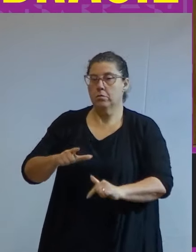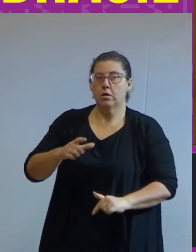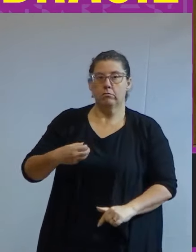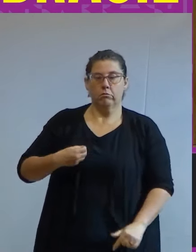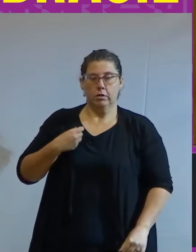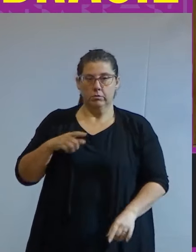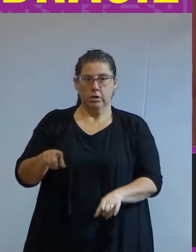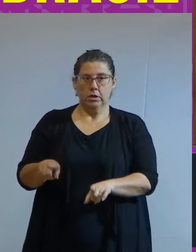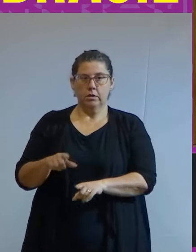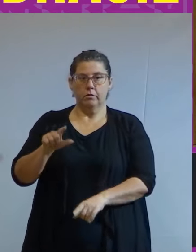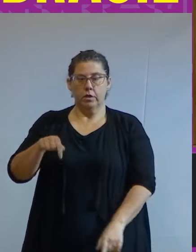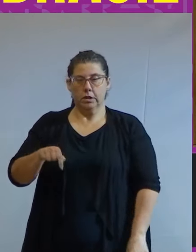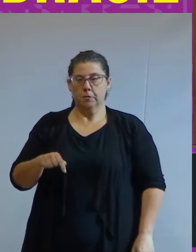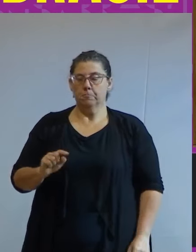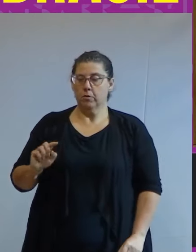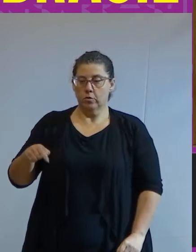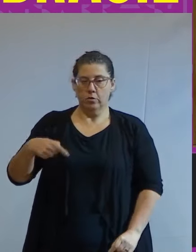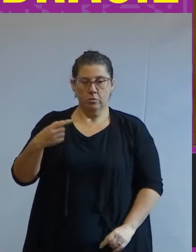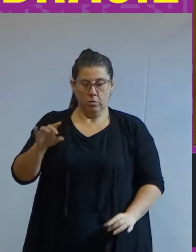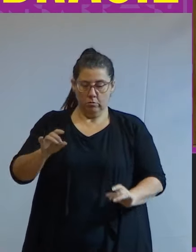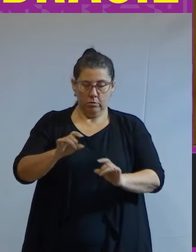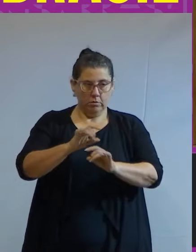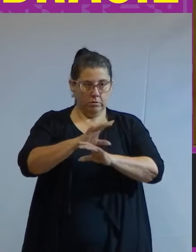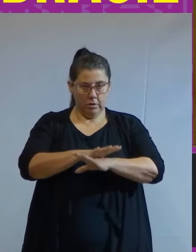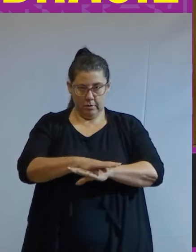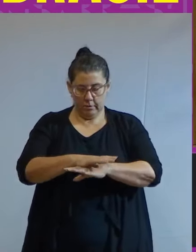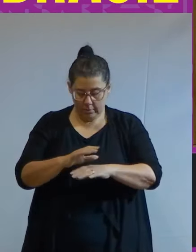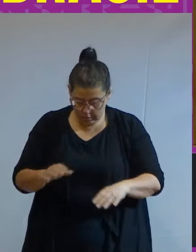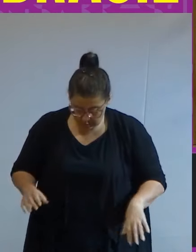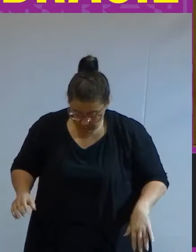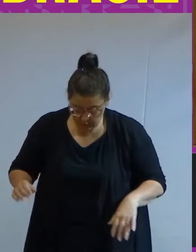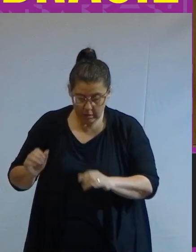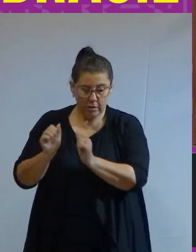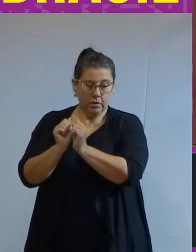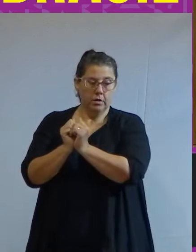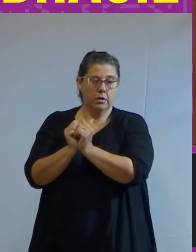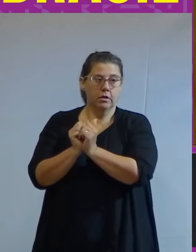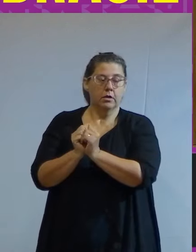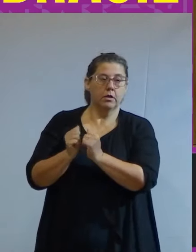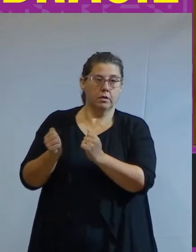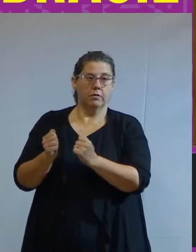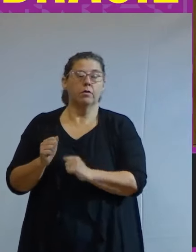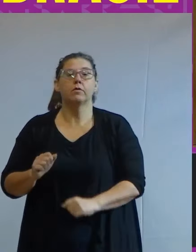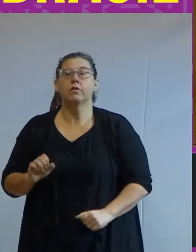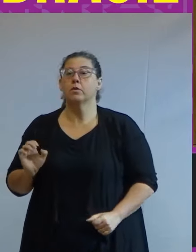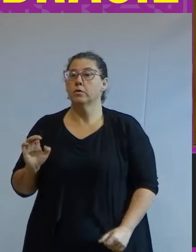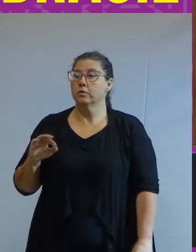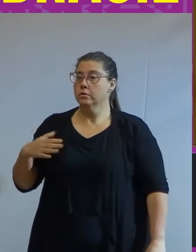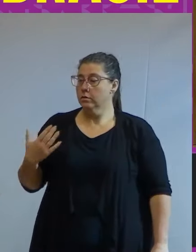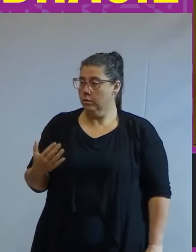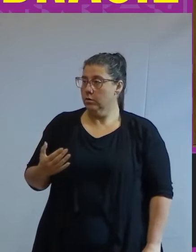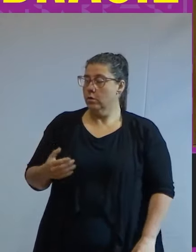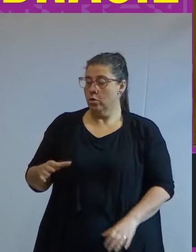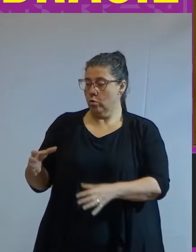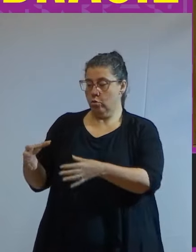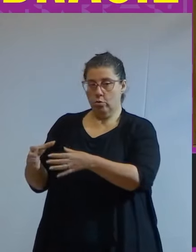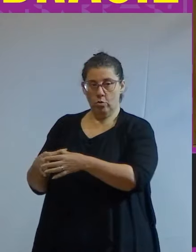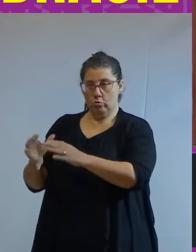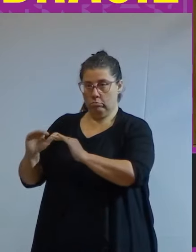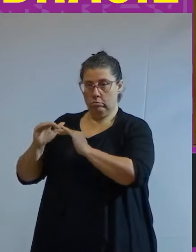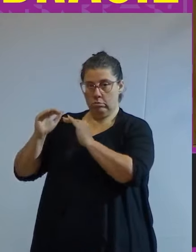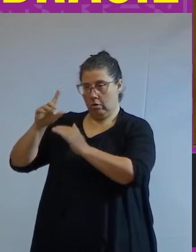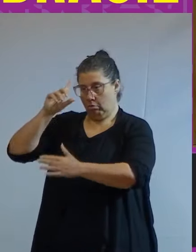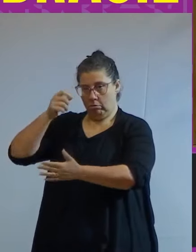por aqui, mesmo depois de encerrada a escravidão negra, foi permitindo que as elites pudessem